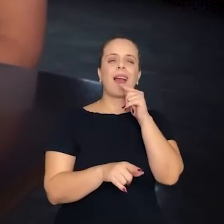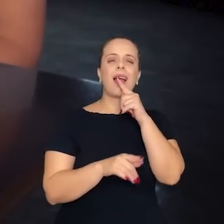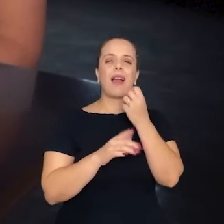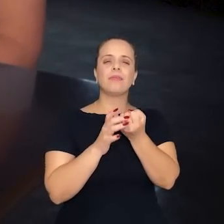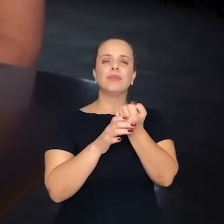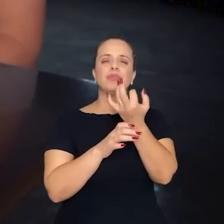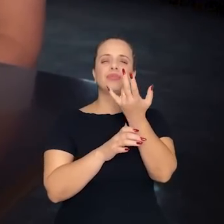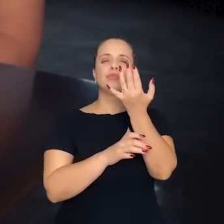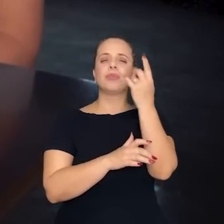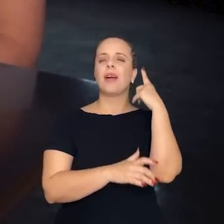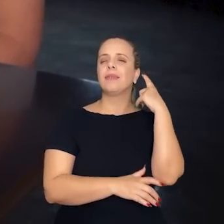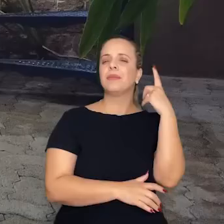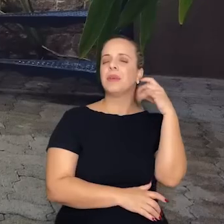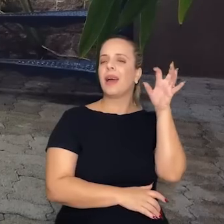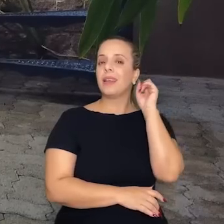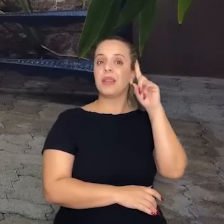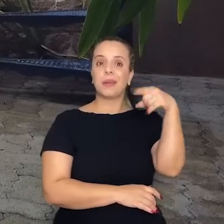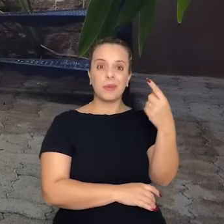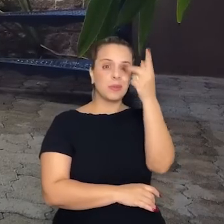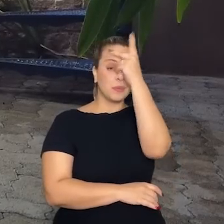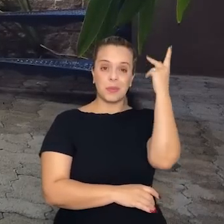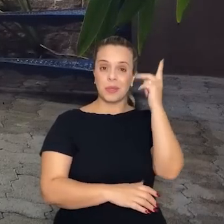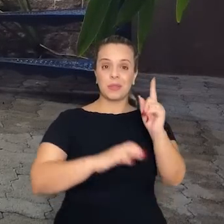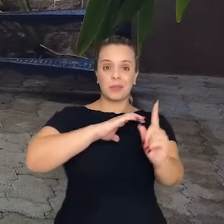pouquinho a gente vai ter os clientes tomando café lá fora.